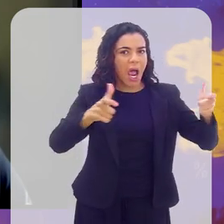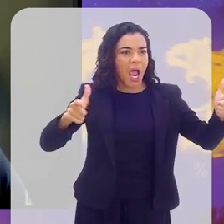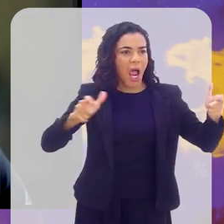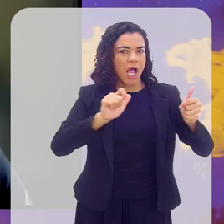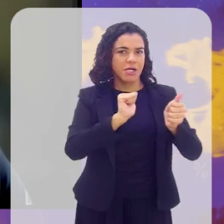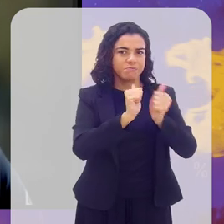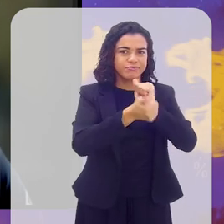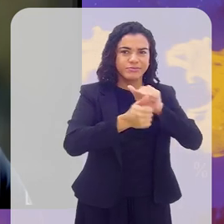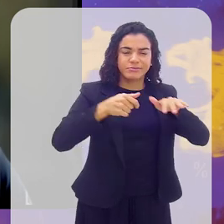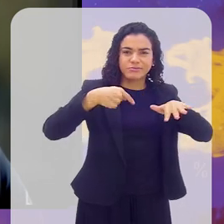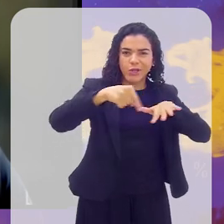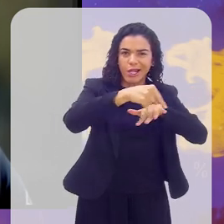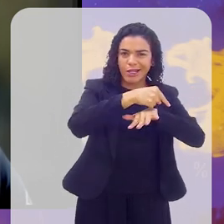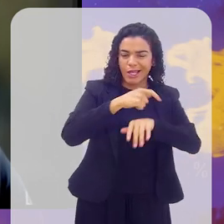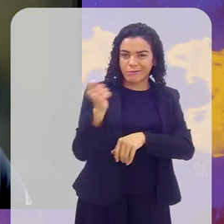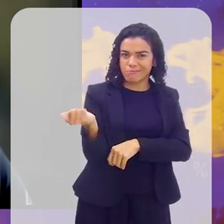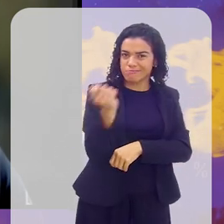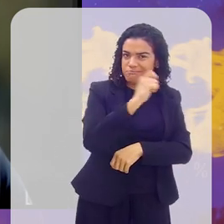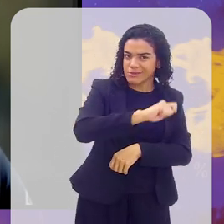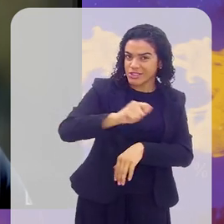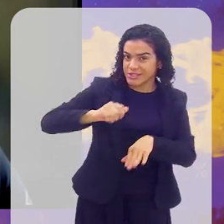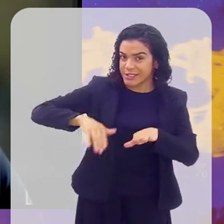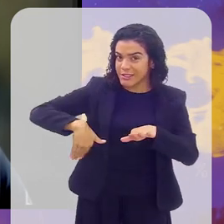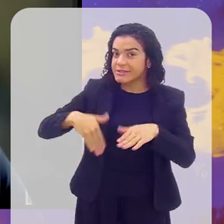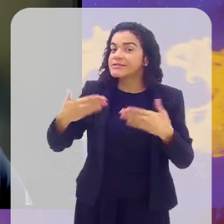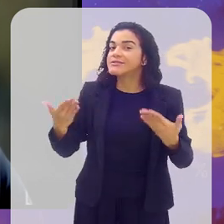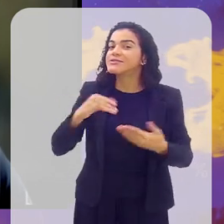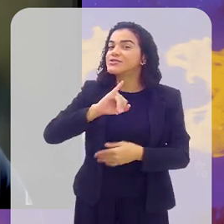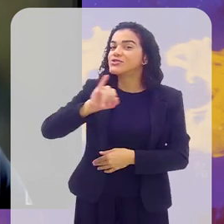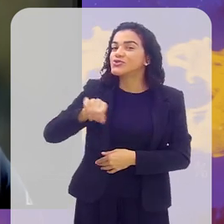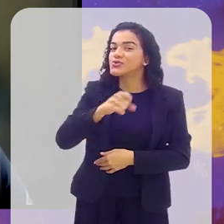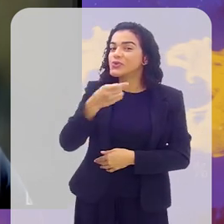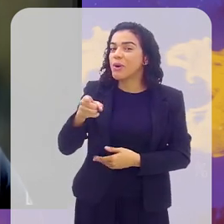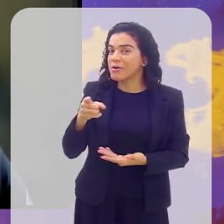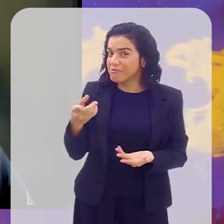tênis, emergindo com bastante intensidade. E aí, João?